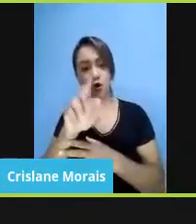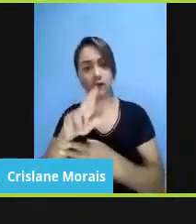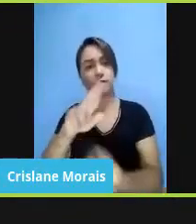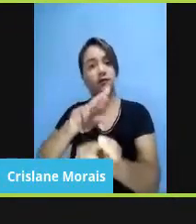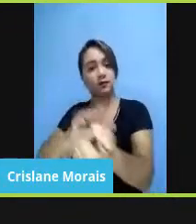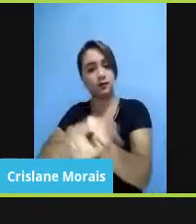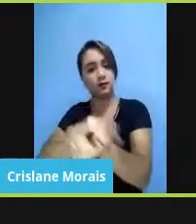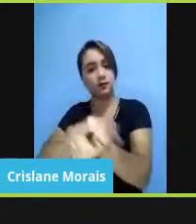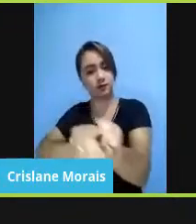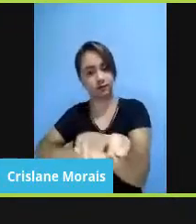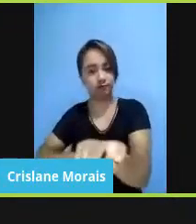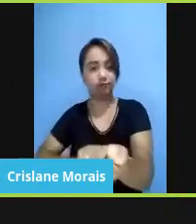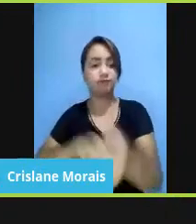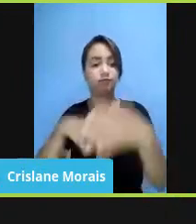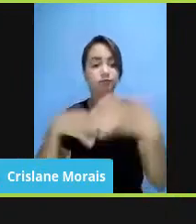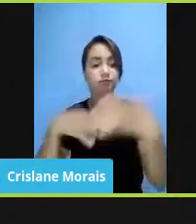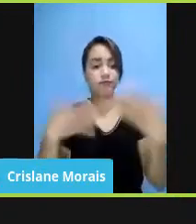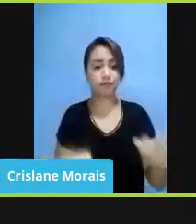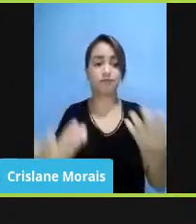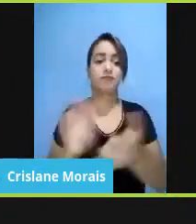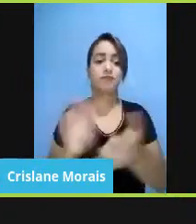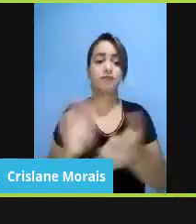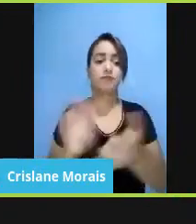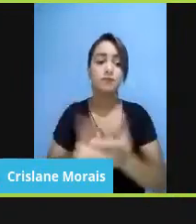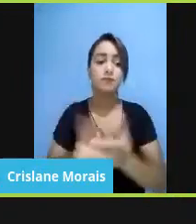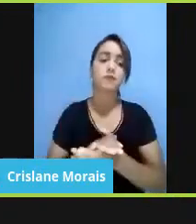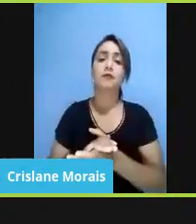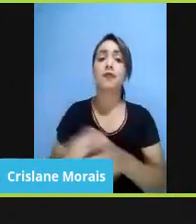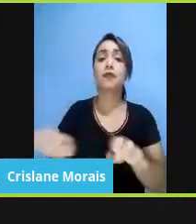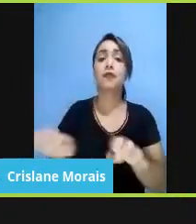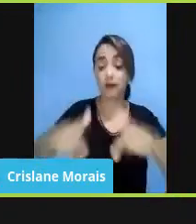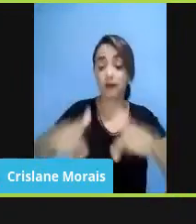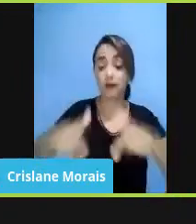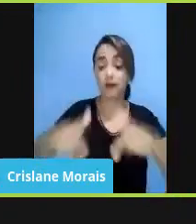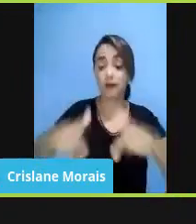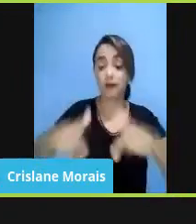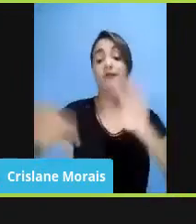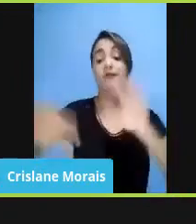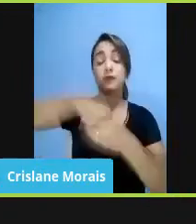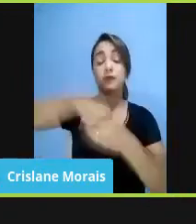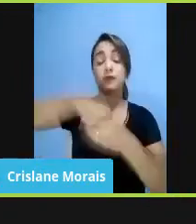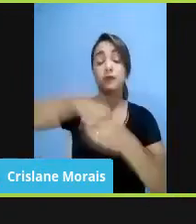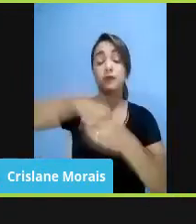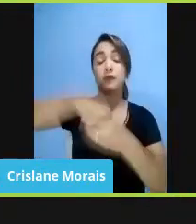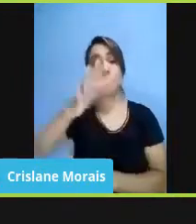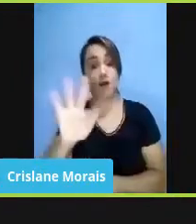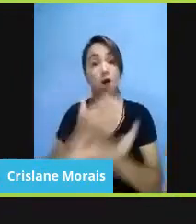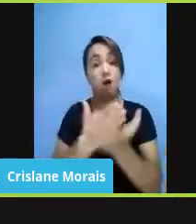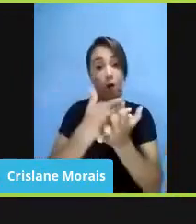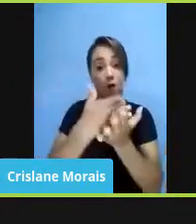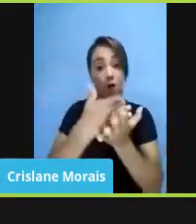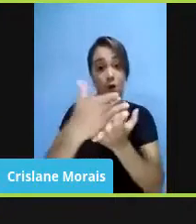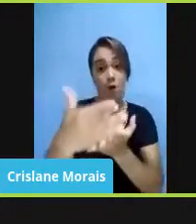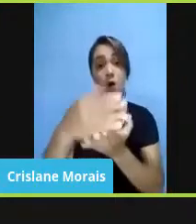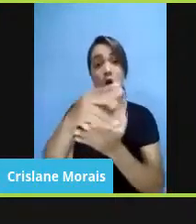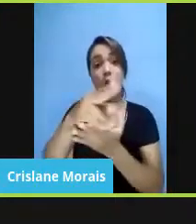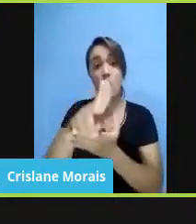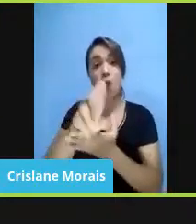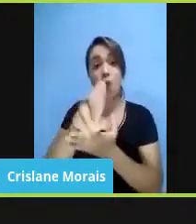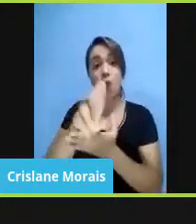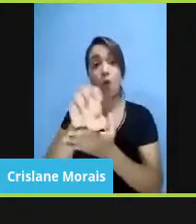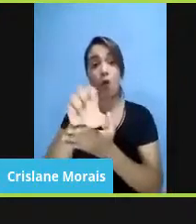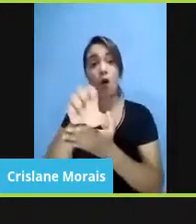enfim, as ações afirmativas para as universidades federais. Tinha começado com a UERJ, as três